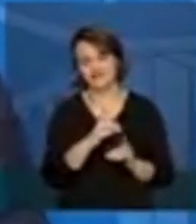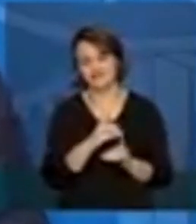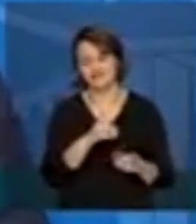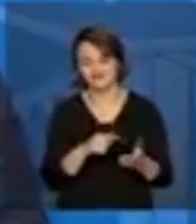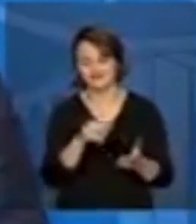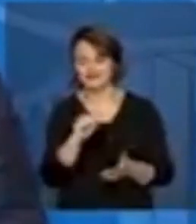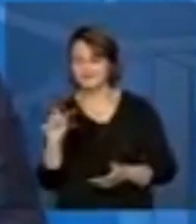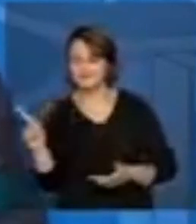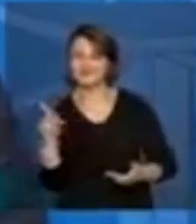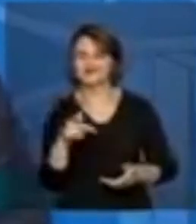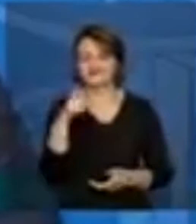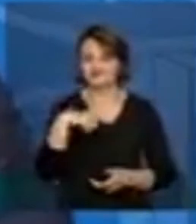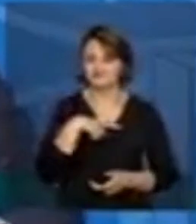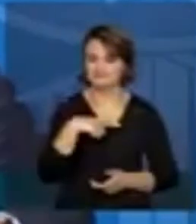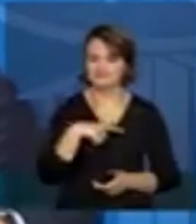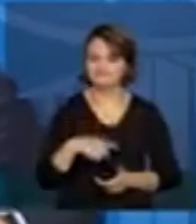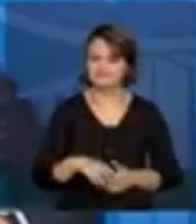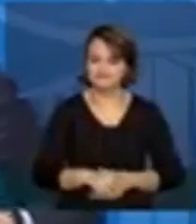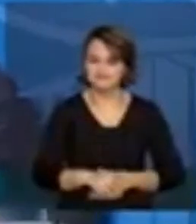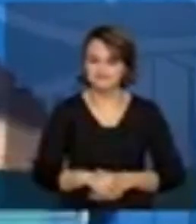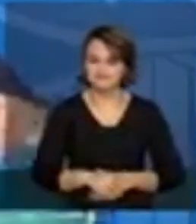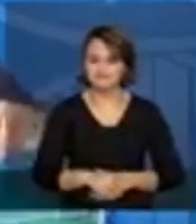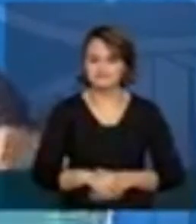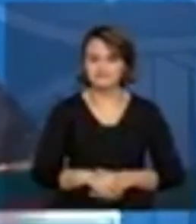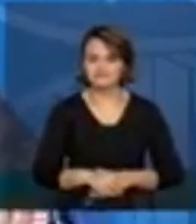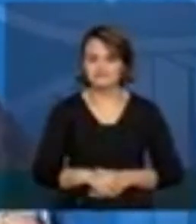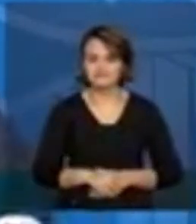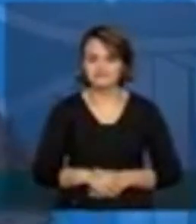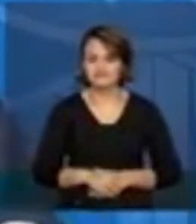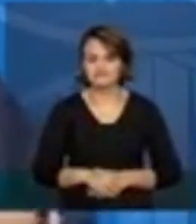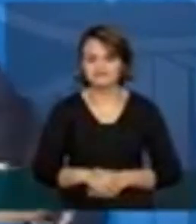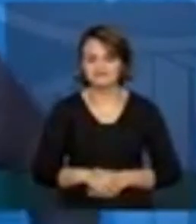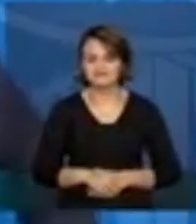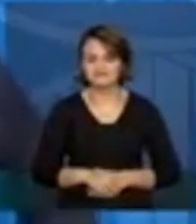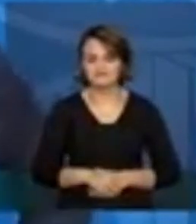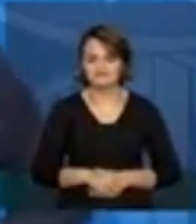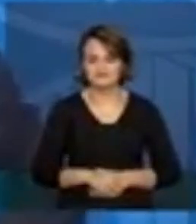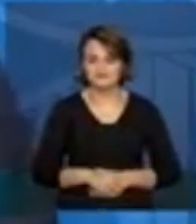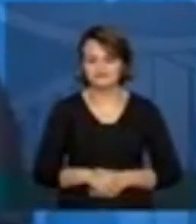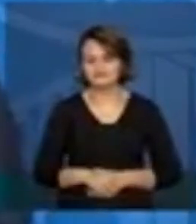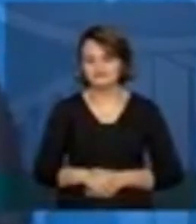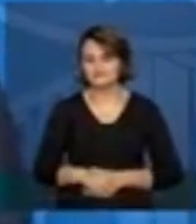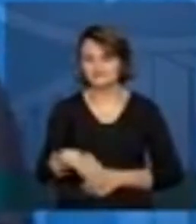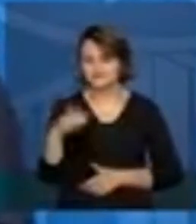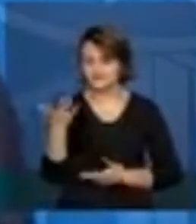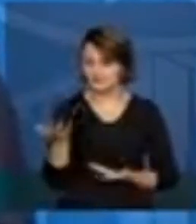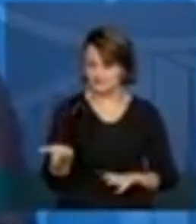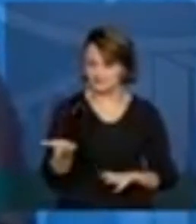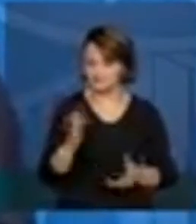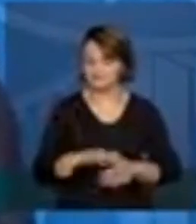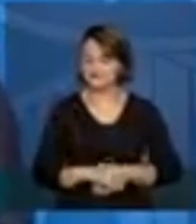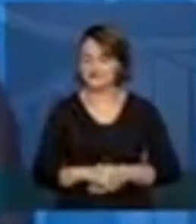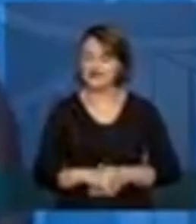virtual, seja utilizando como cartão de crédito. Pode passar, por favor? Ou seja,